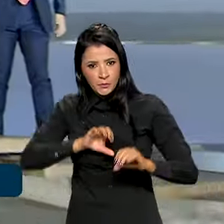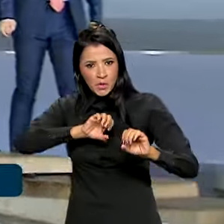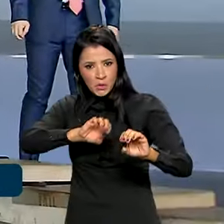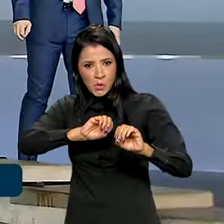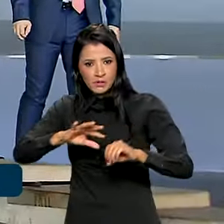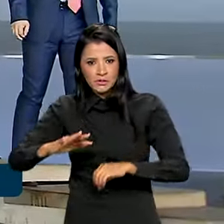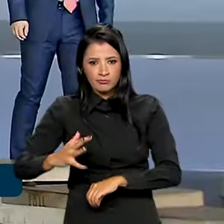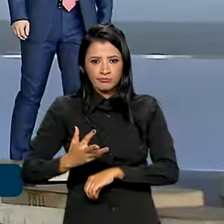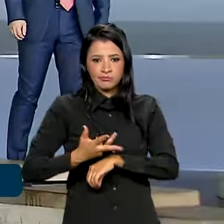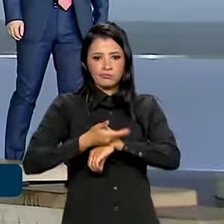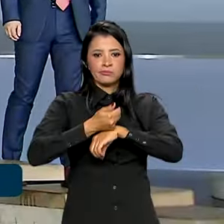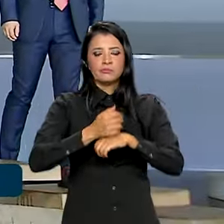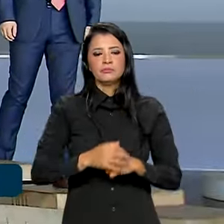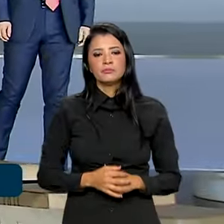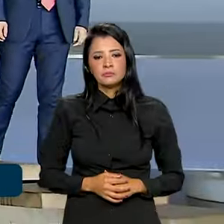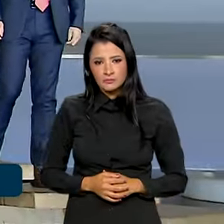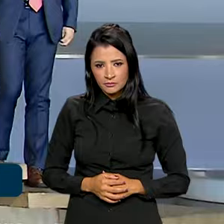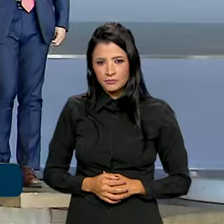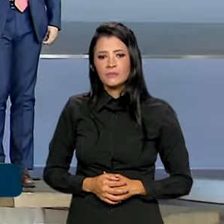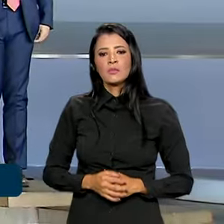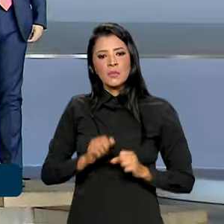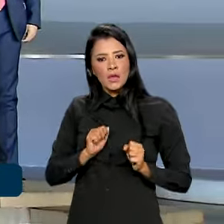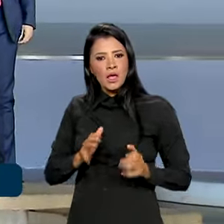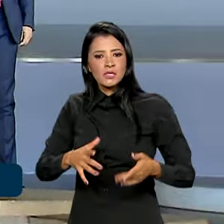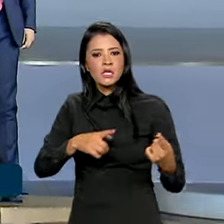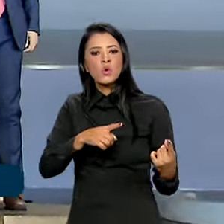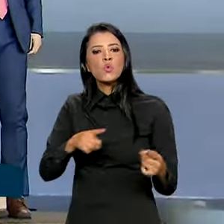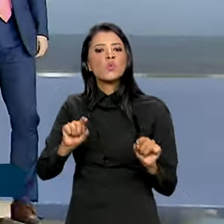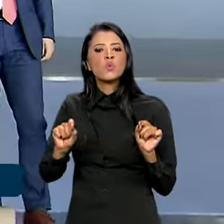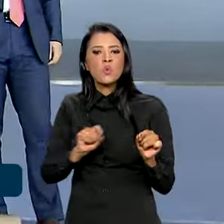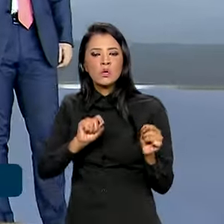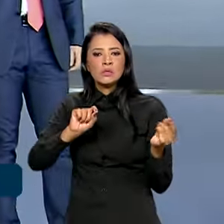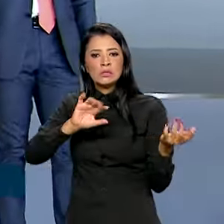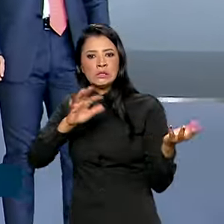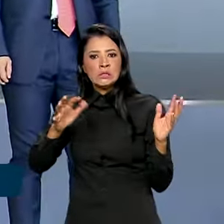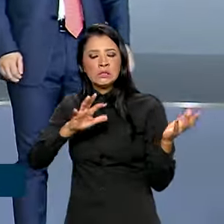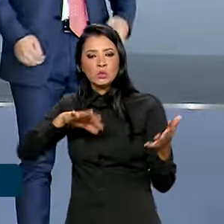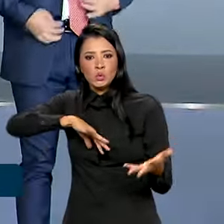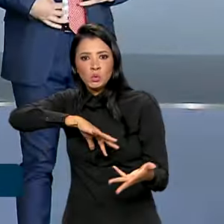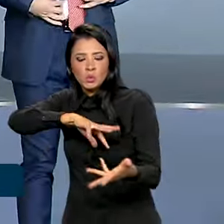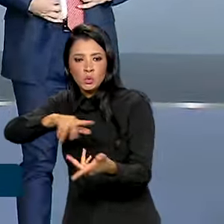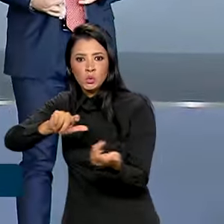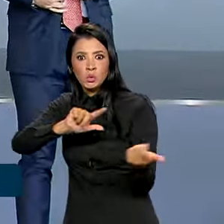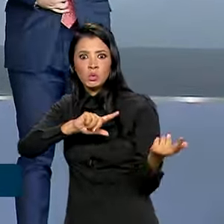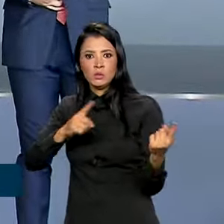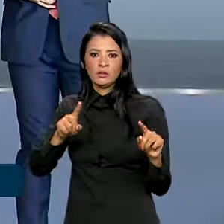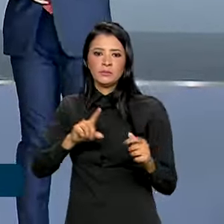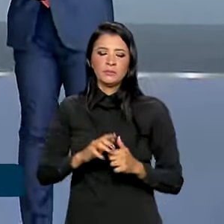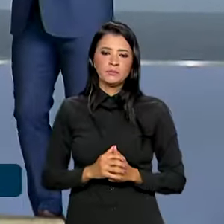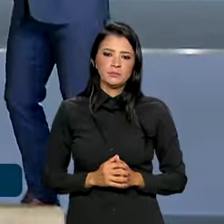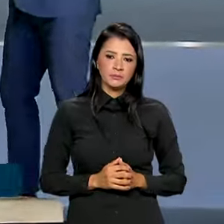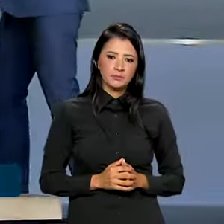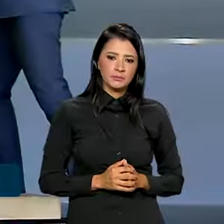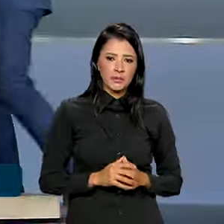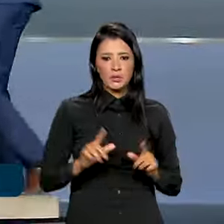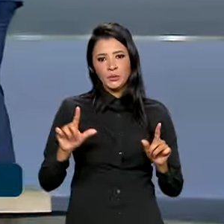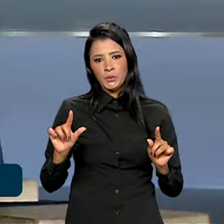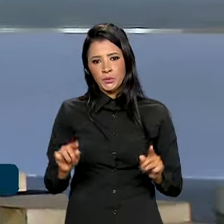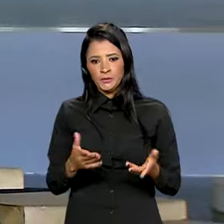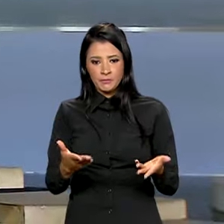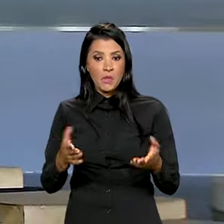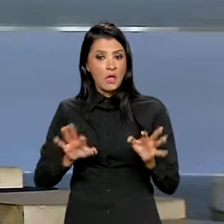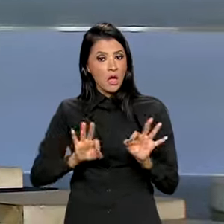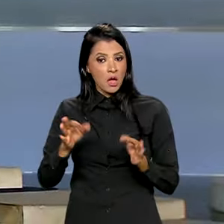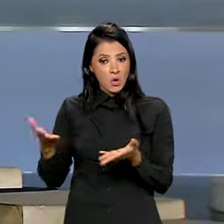de qualidade e ação contra a mudança global do clima. Eles se